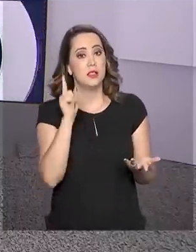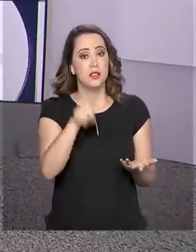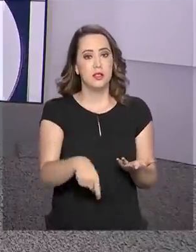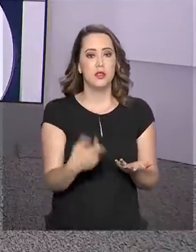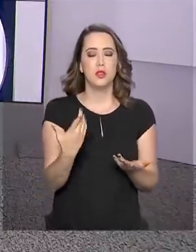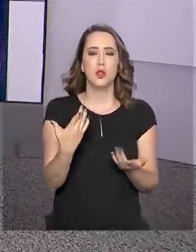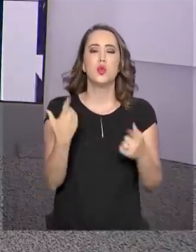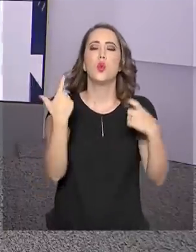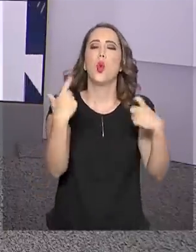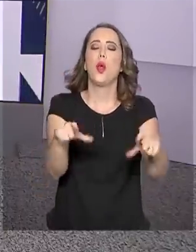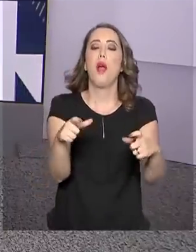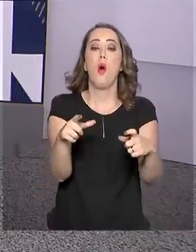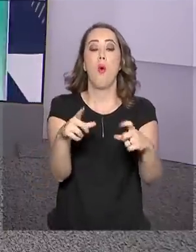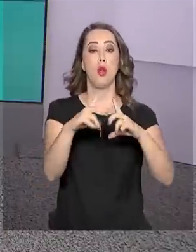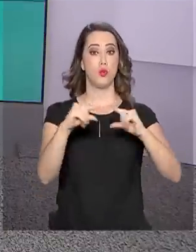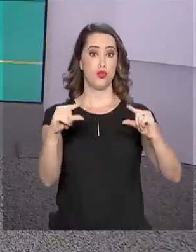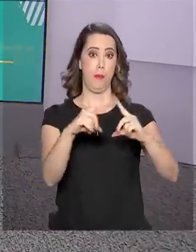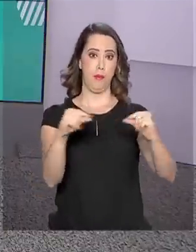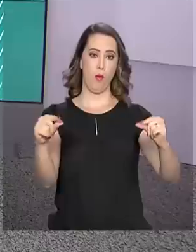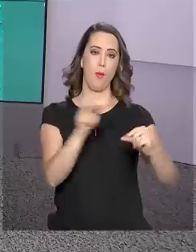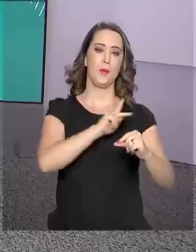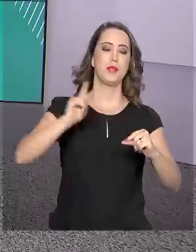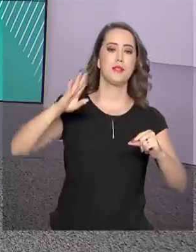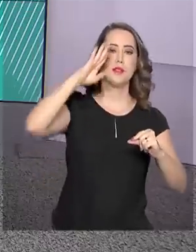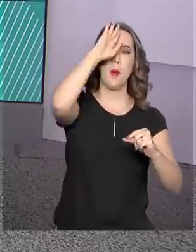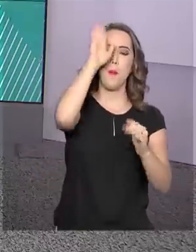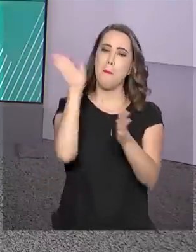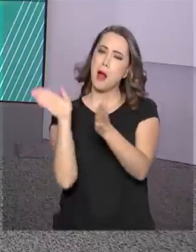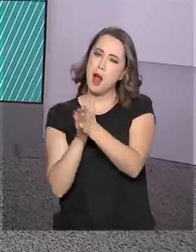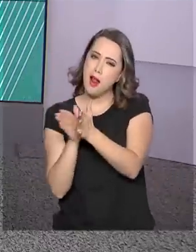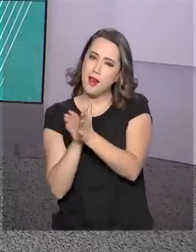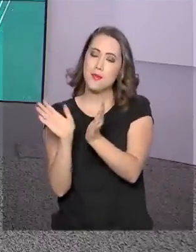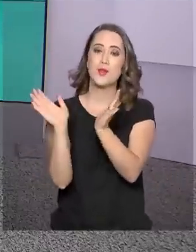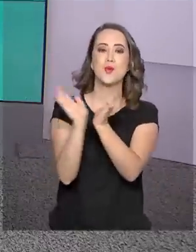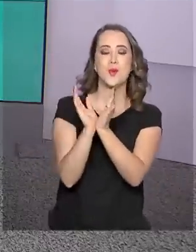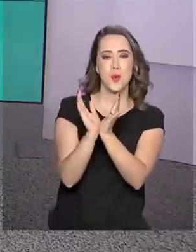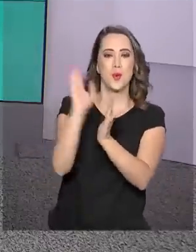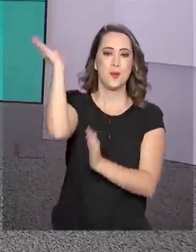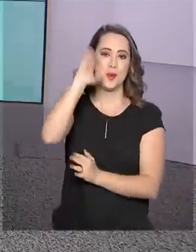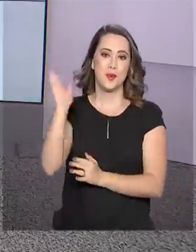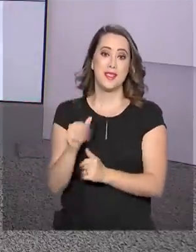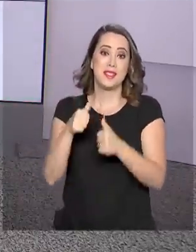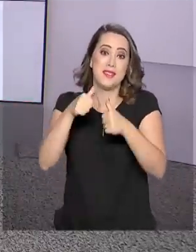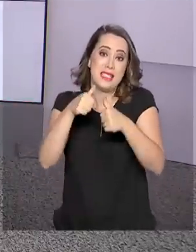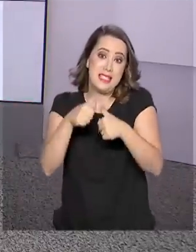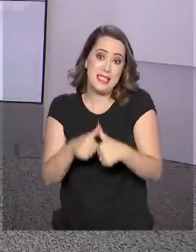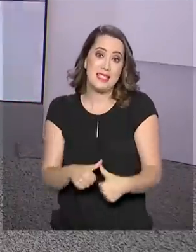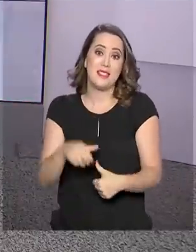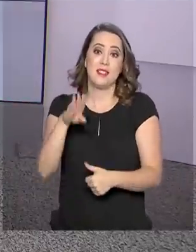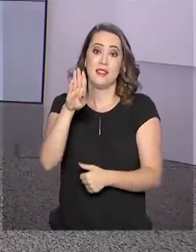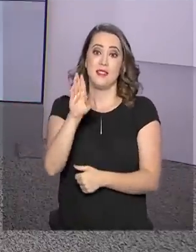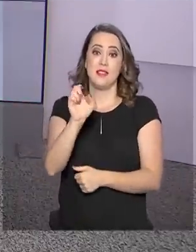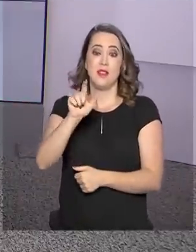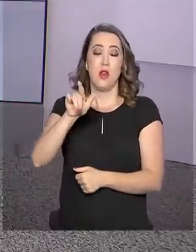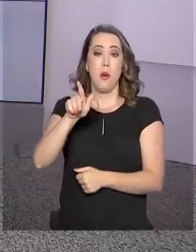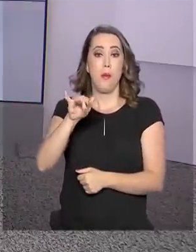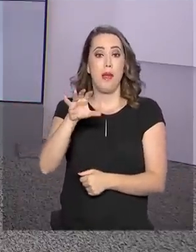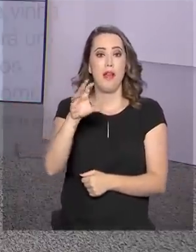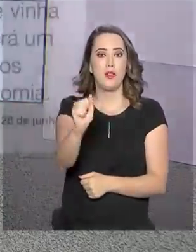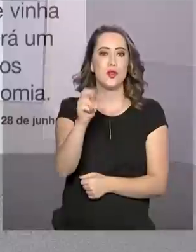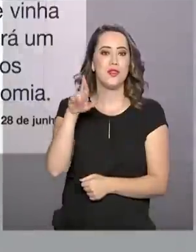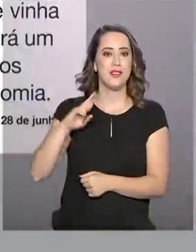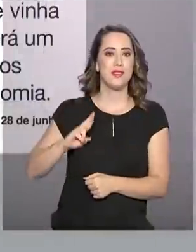de Osaka, no Japão, o presidente Jair Bolsonaro parabenizou a equipe brasileira que está em Bruxelas, na Bélgica, e foi